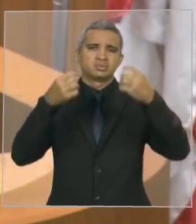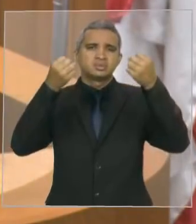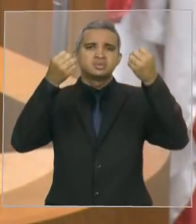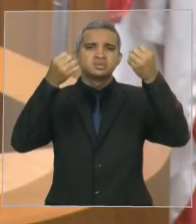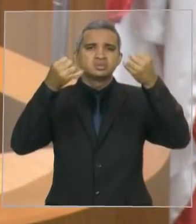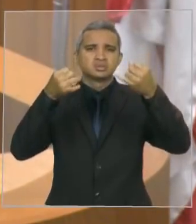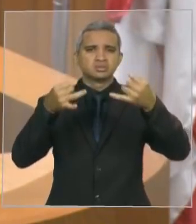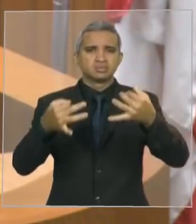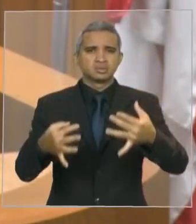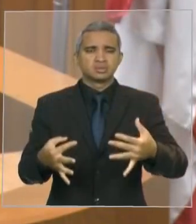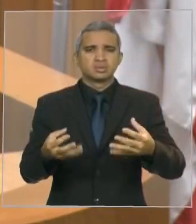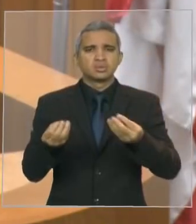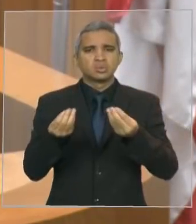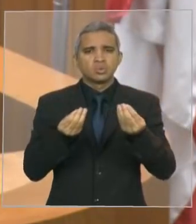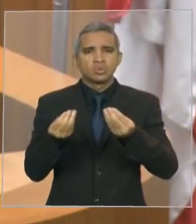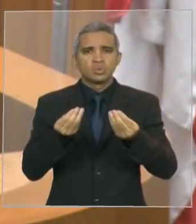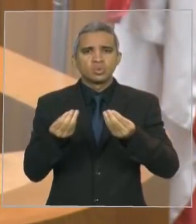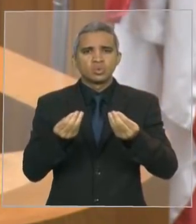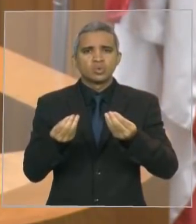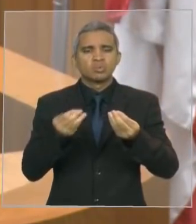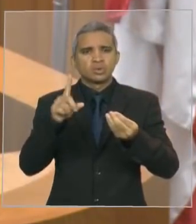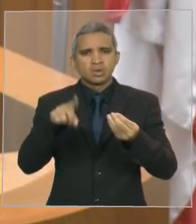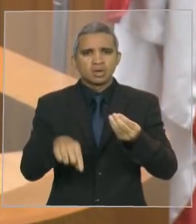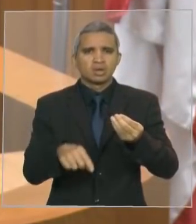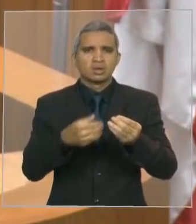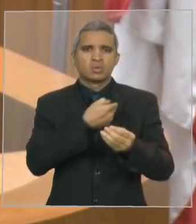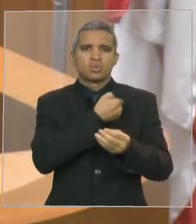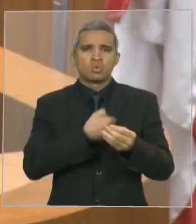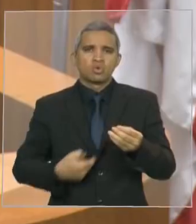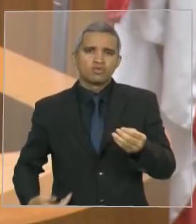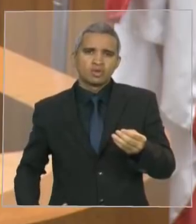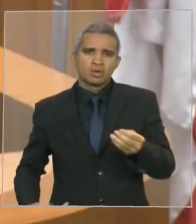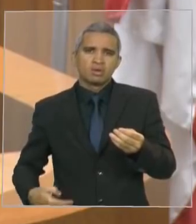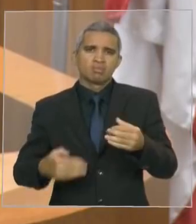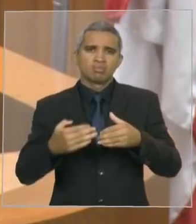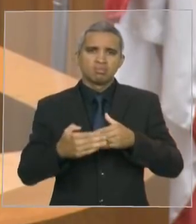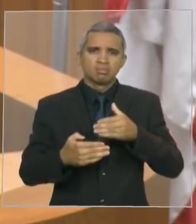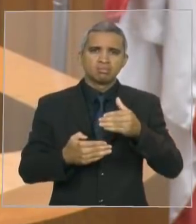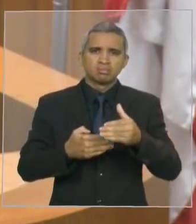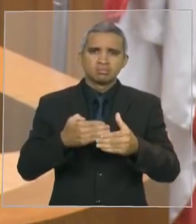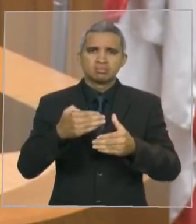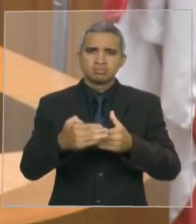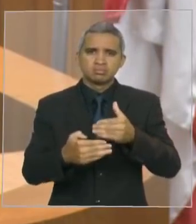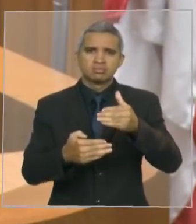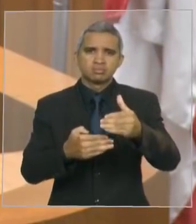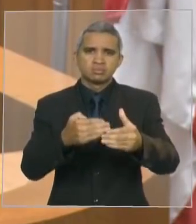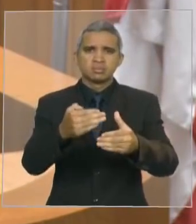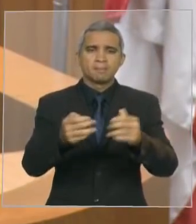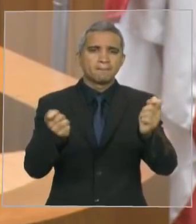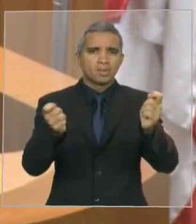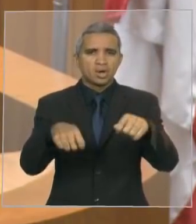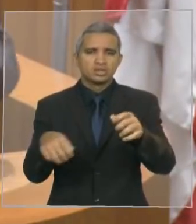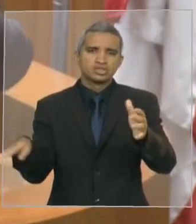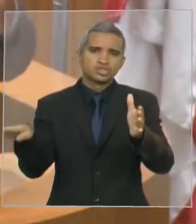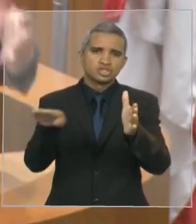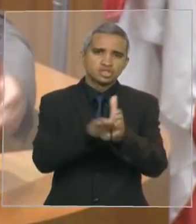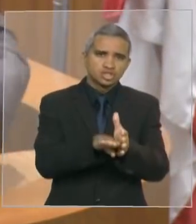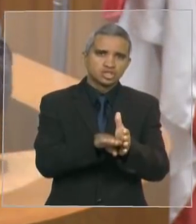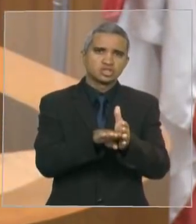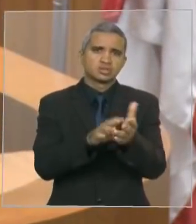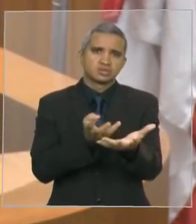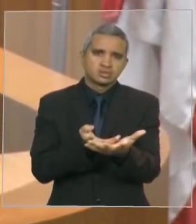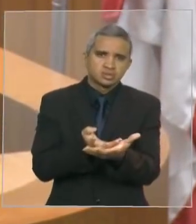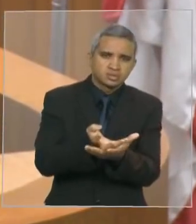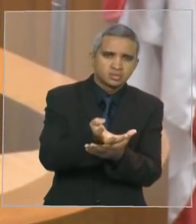a engrenagem governamental para que os benefícios cheguem, seja para as